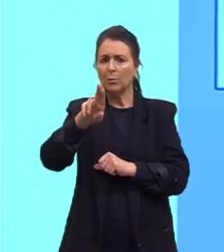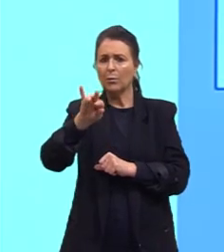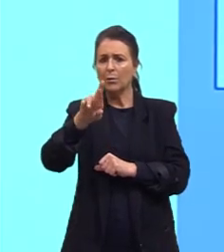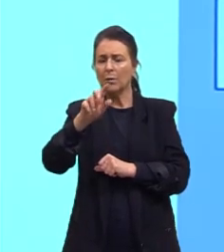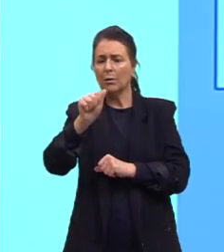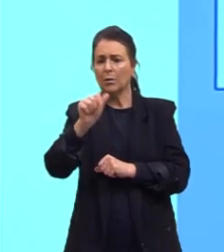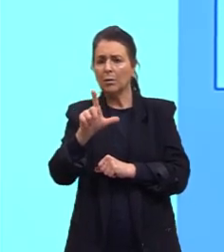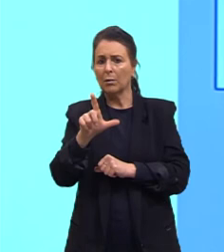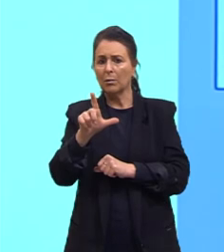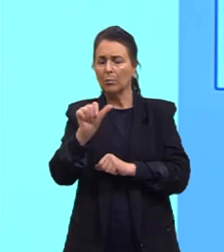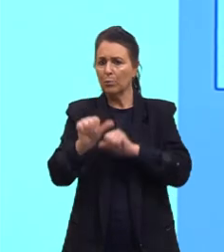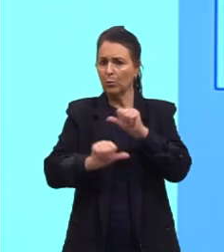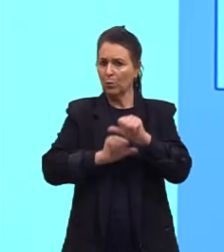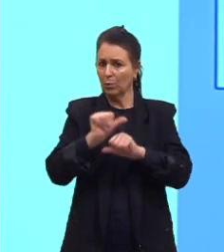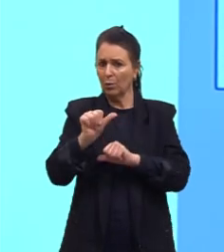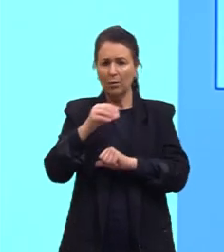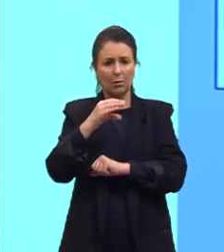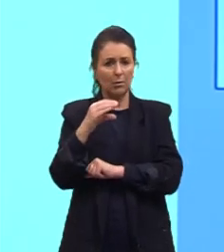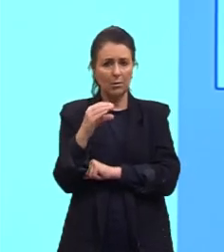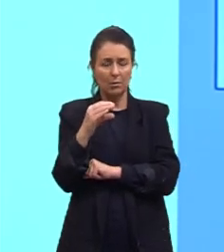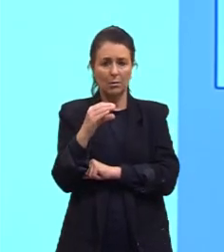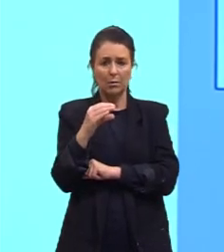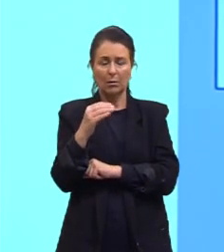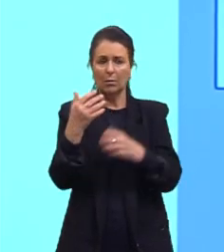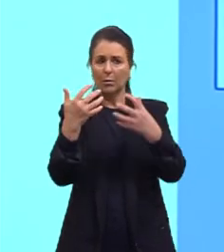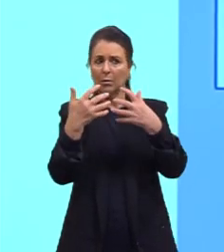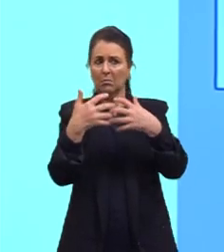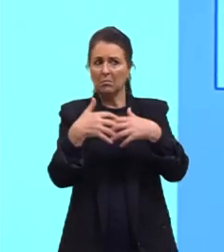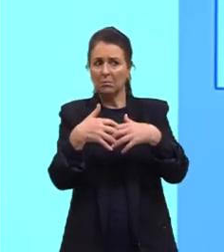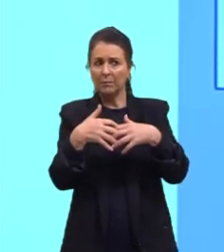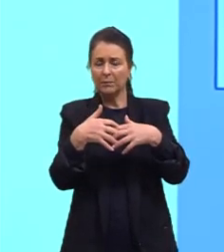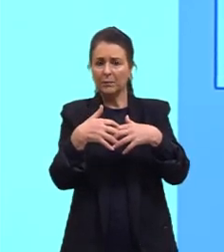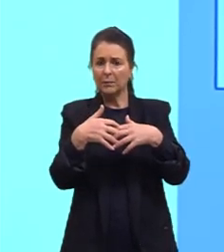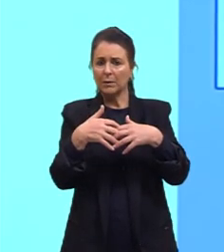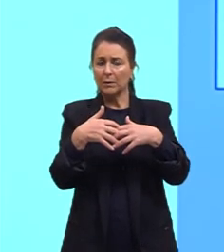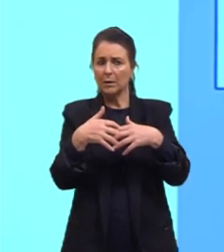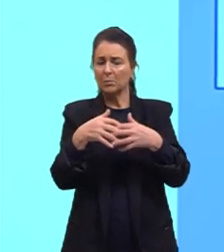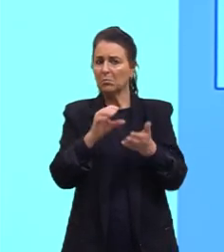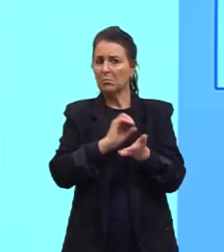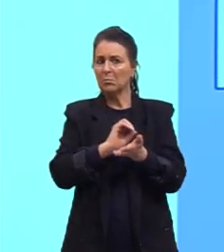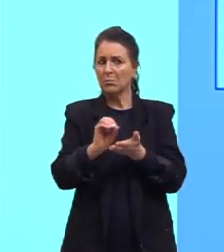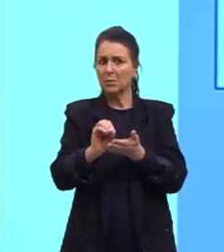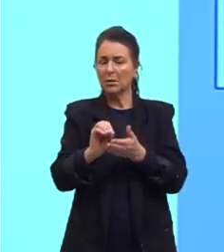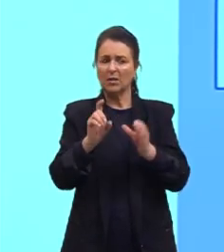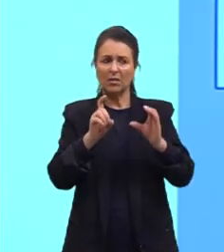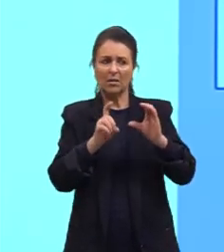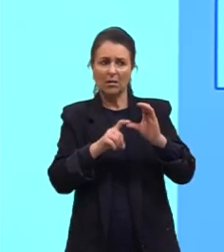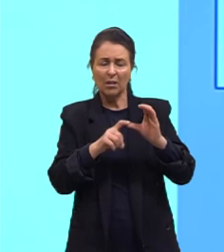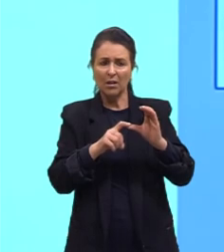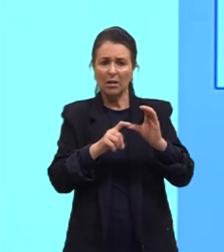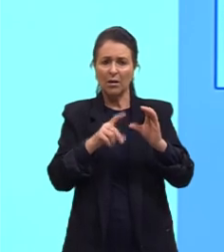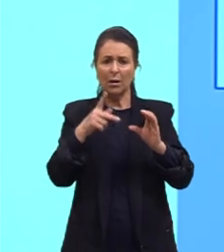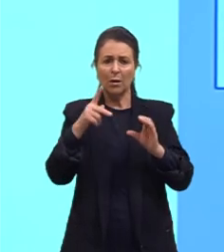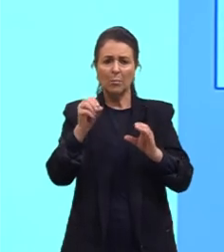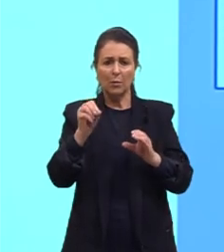né? Mas não mudou esse carbono. Funcional, não mudou a função orgânica. Será que é de cadeia? Será que é de posição?